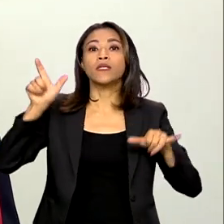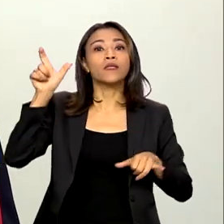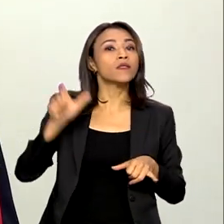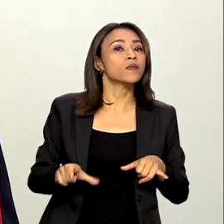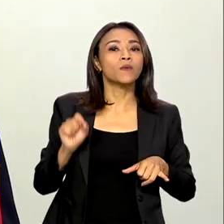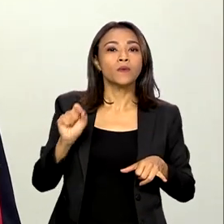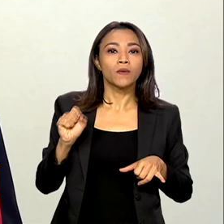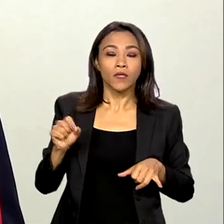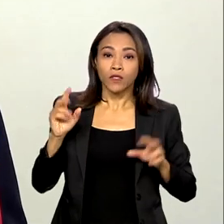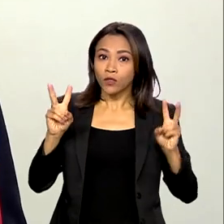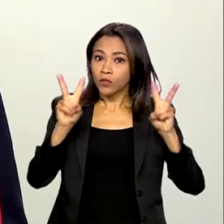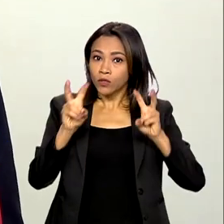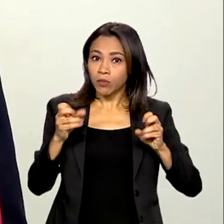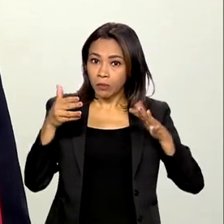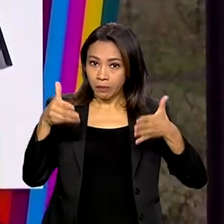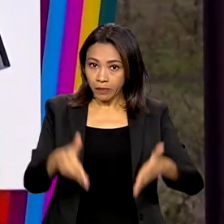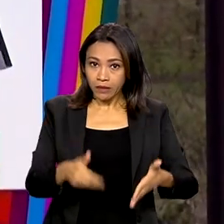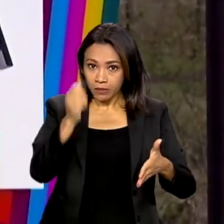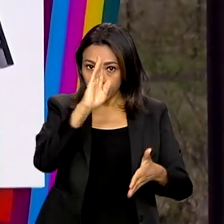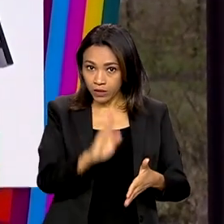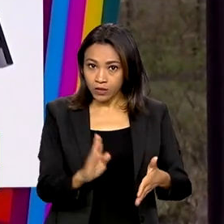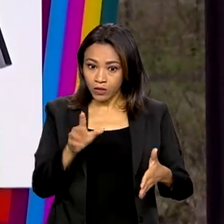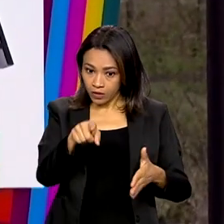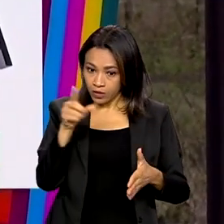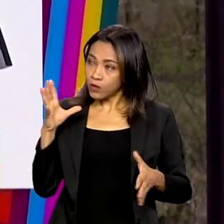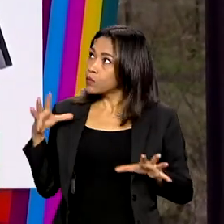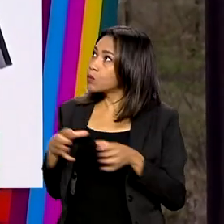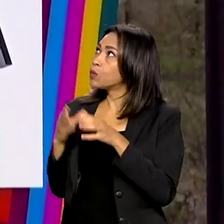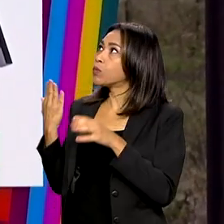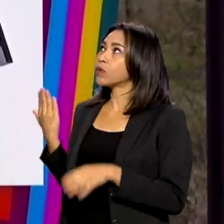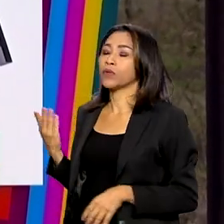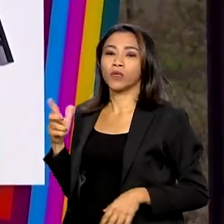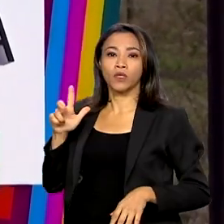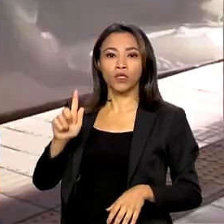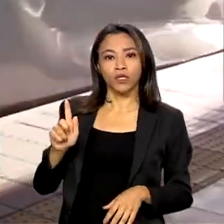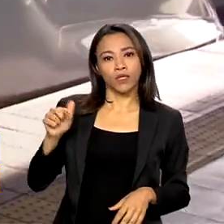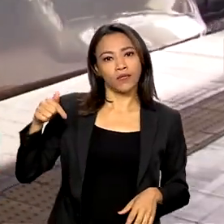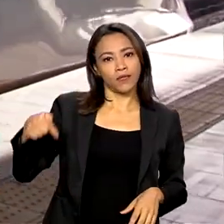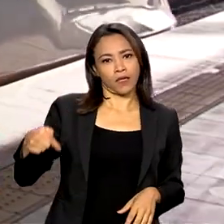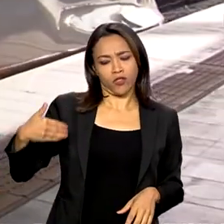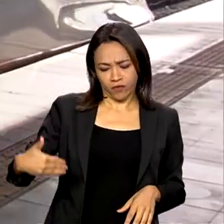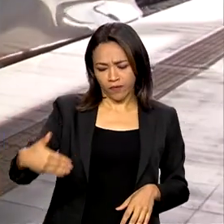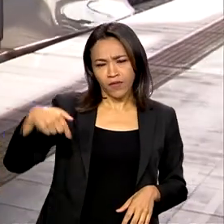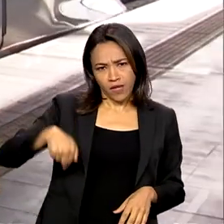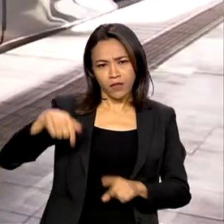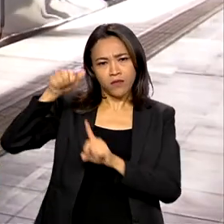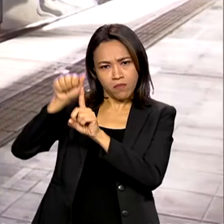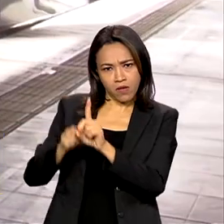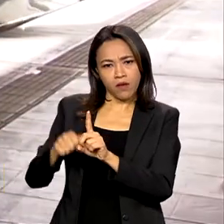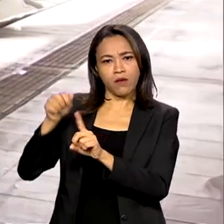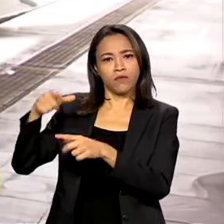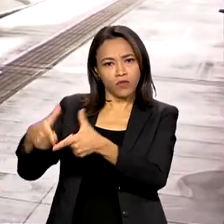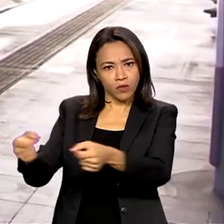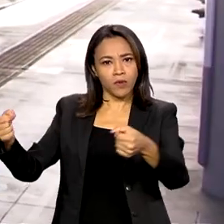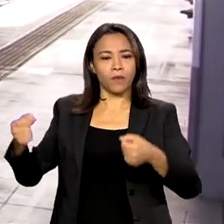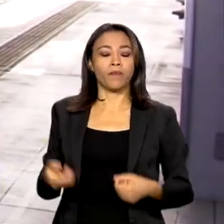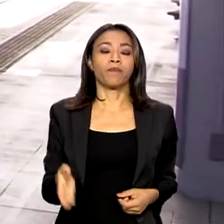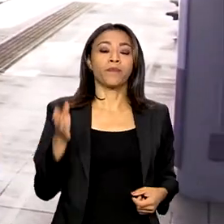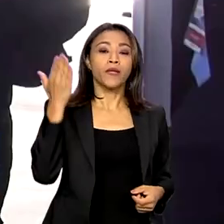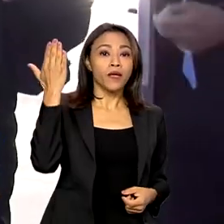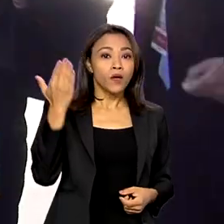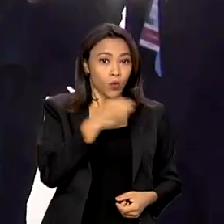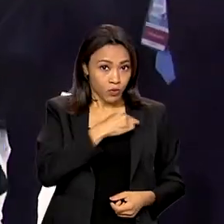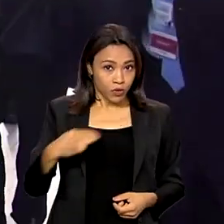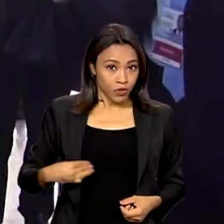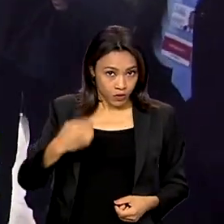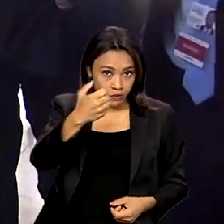a expectativa da participação do Brasil na reunião do G7, que vai ocorrer neste mês no Japão. Haddad disse que o